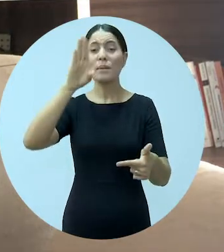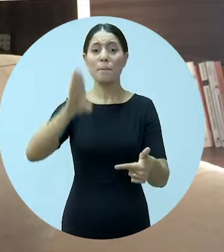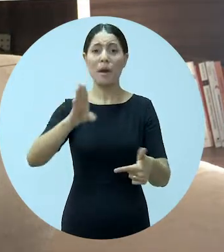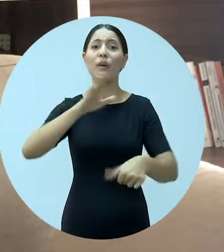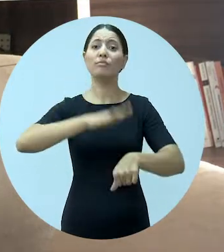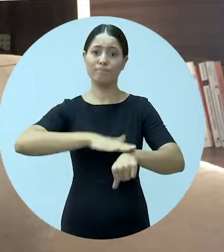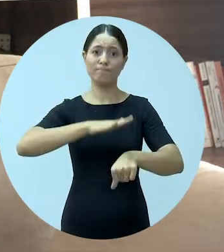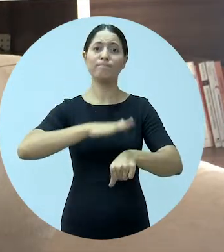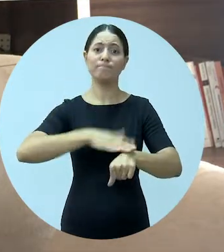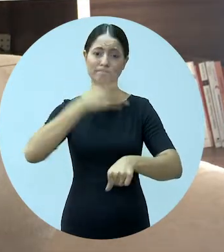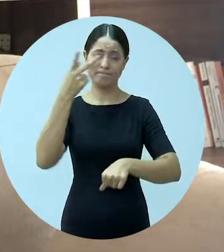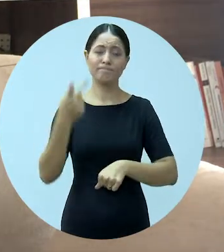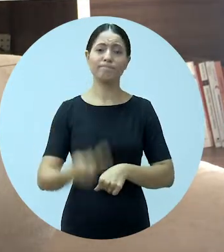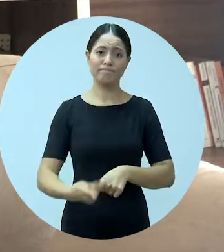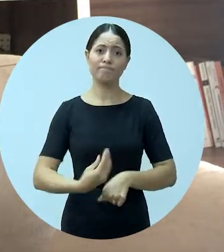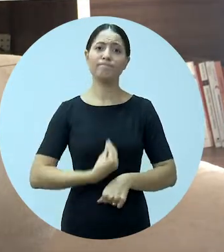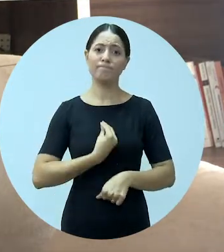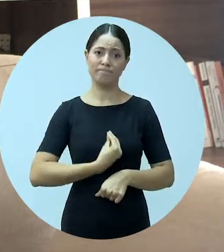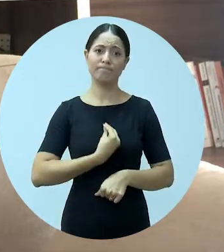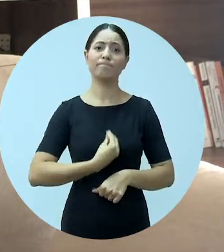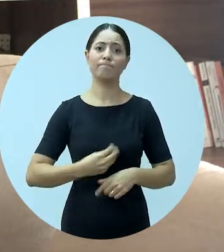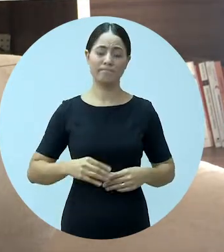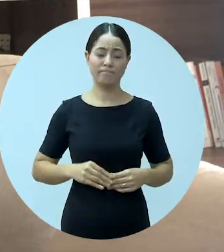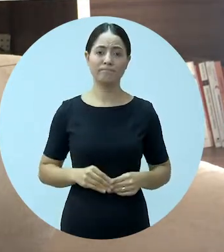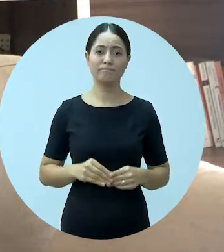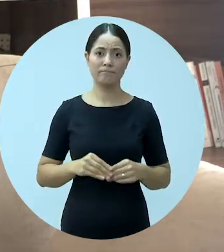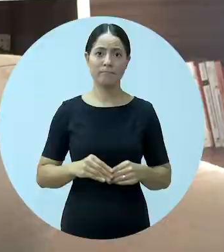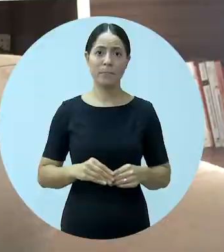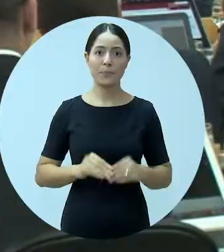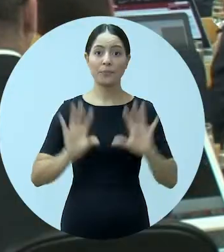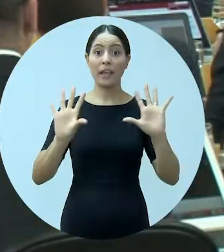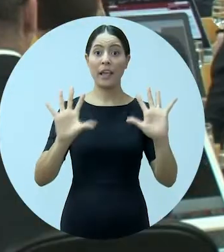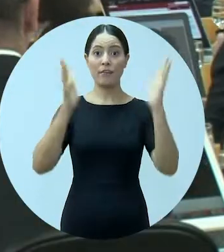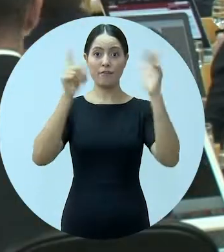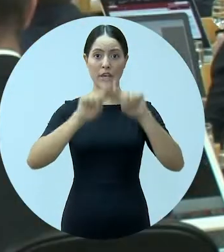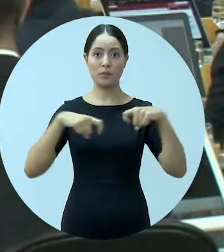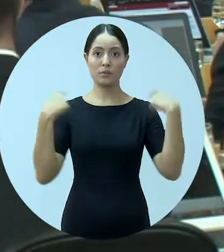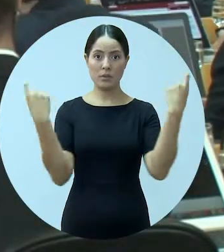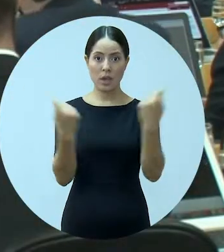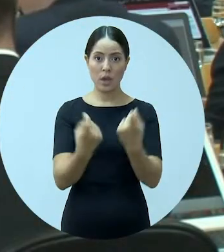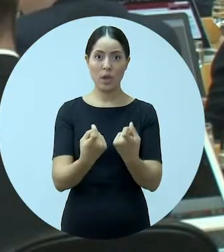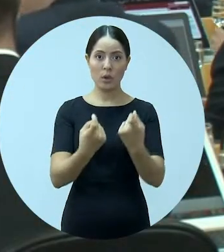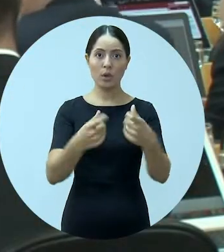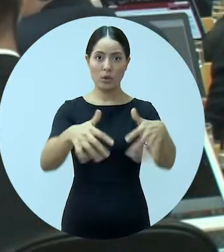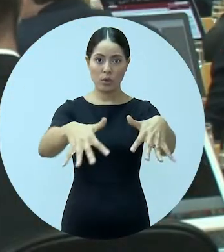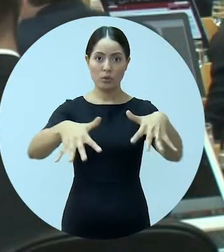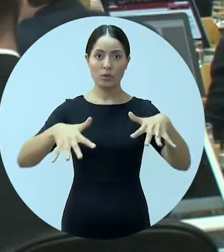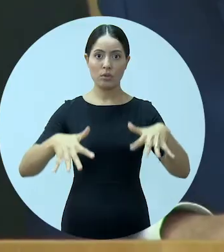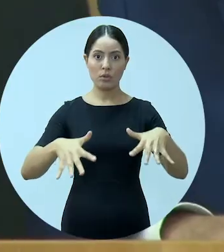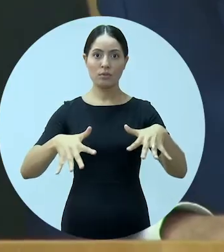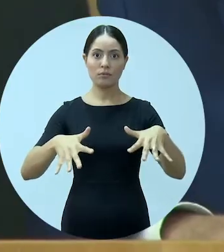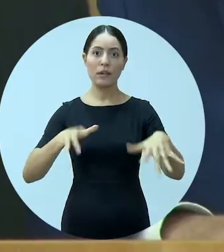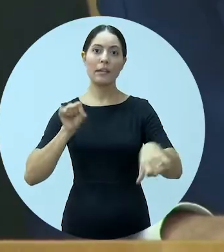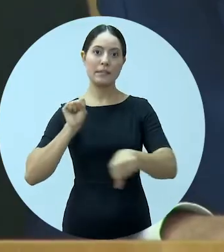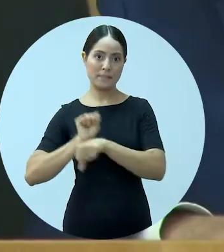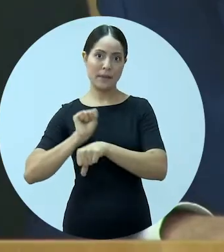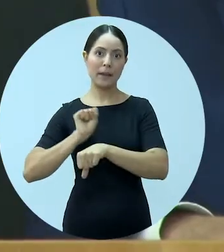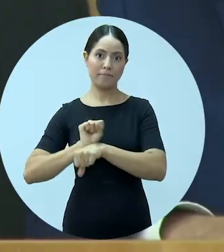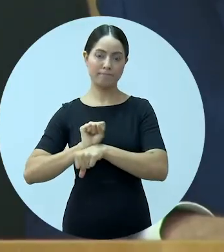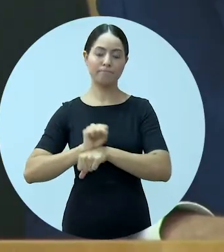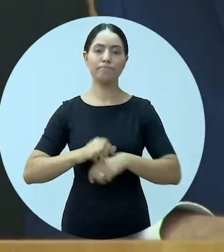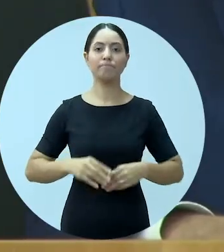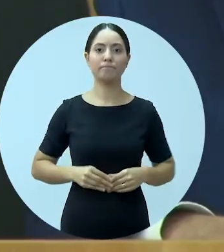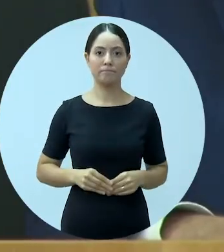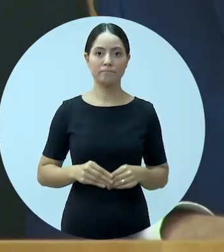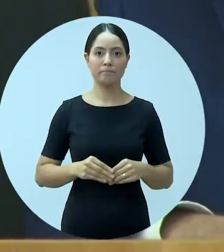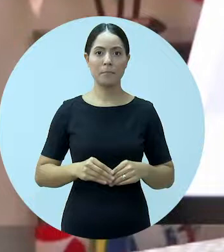primordial no momento que nós estamos vivenciando. Eventos e reuniões que seriam realizados pela Ordem foram